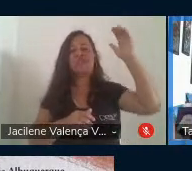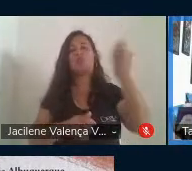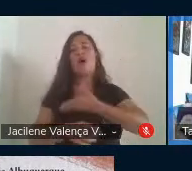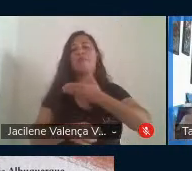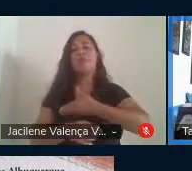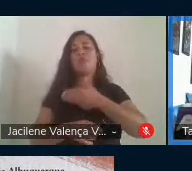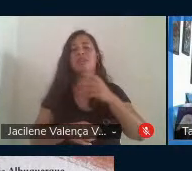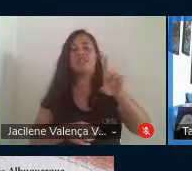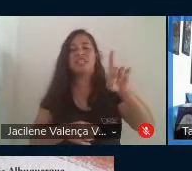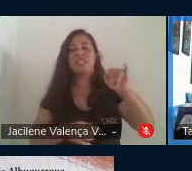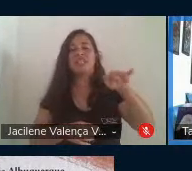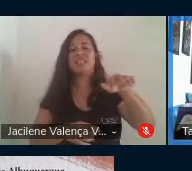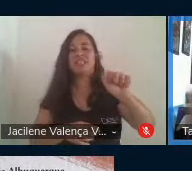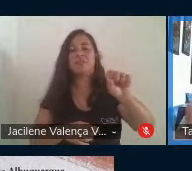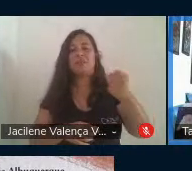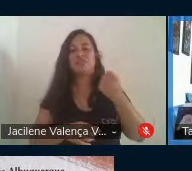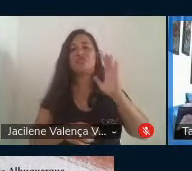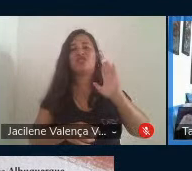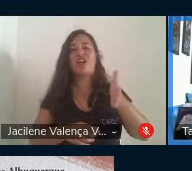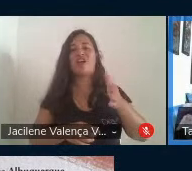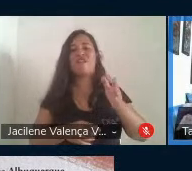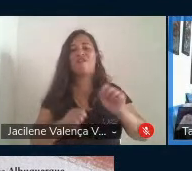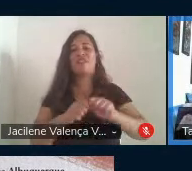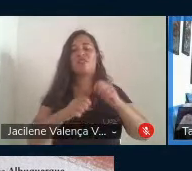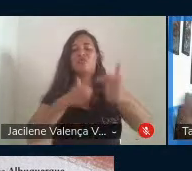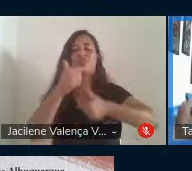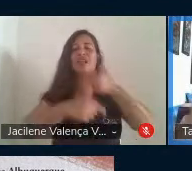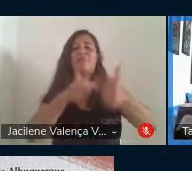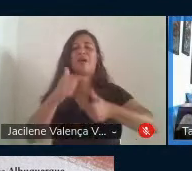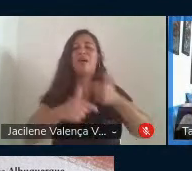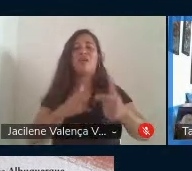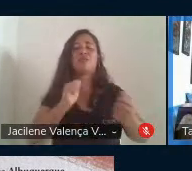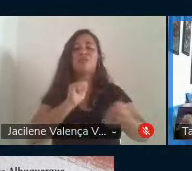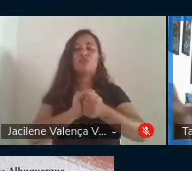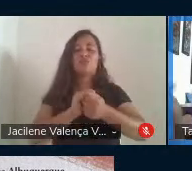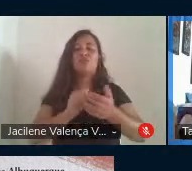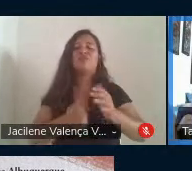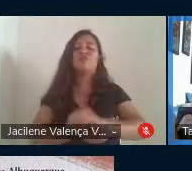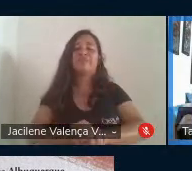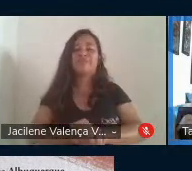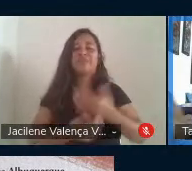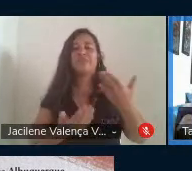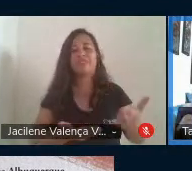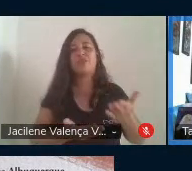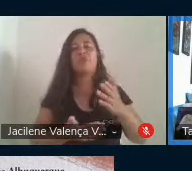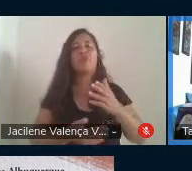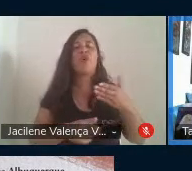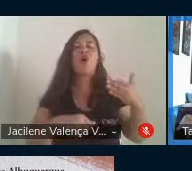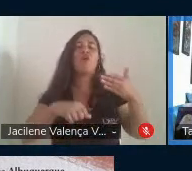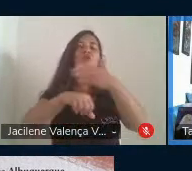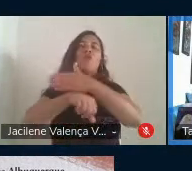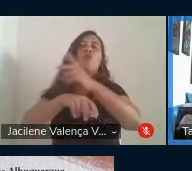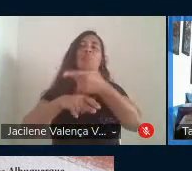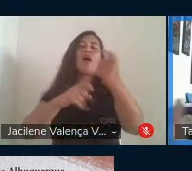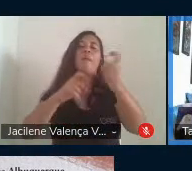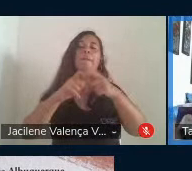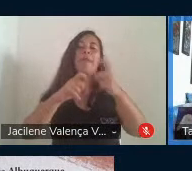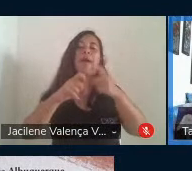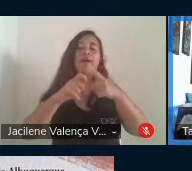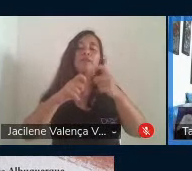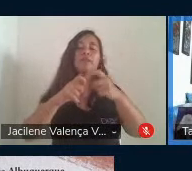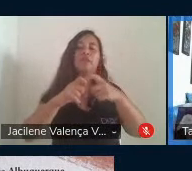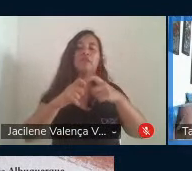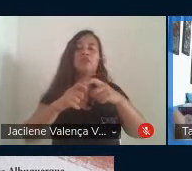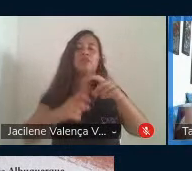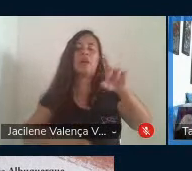está fazendo um trabalho com a filha dele, estava lá no lançamento, e por acaso eu fui a um médico, doutor